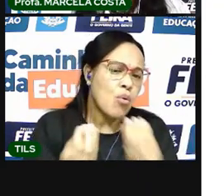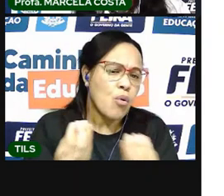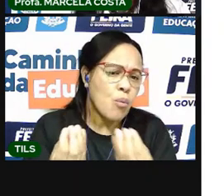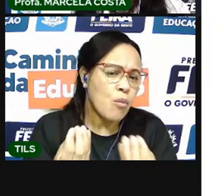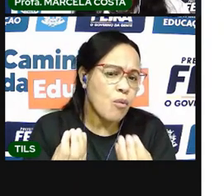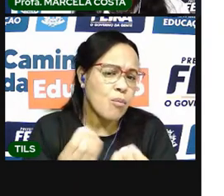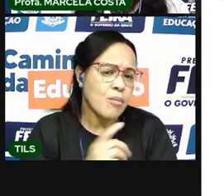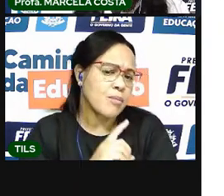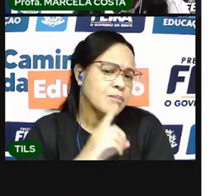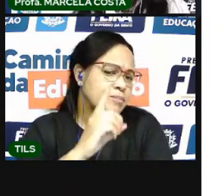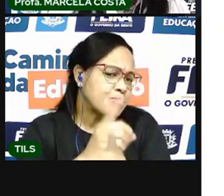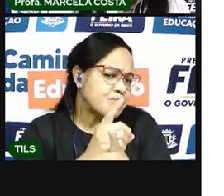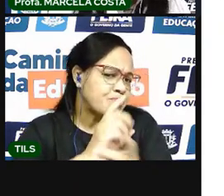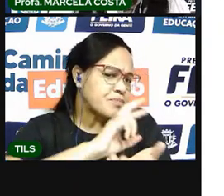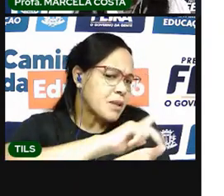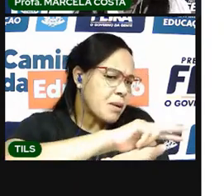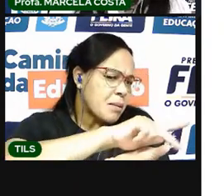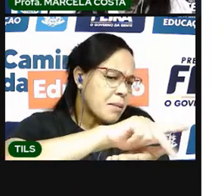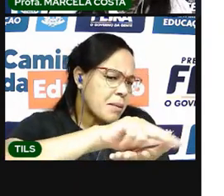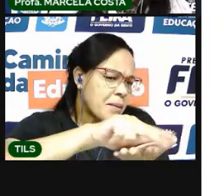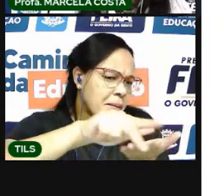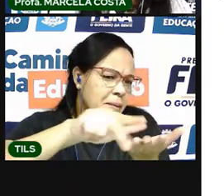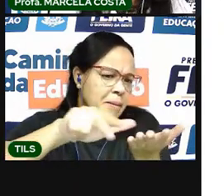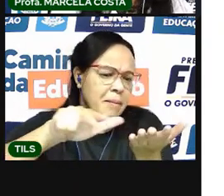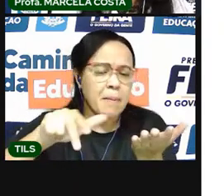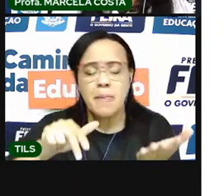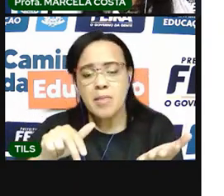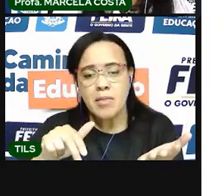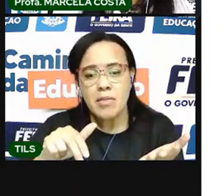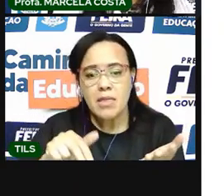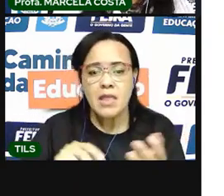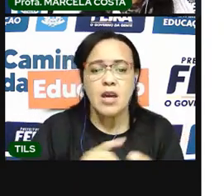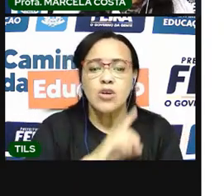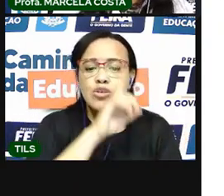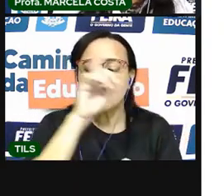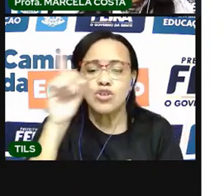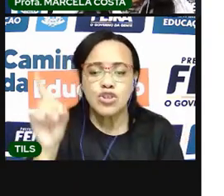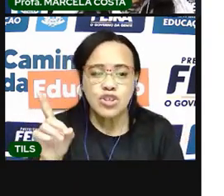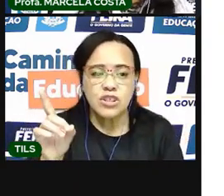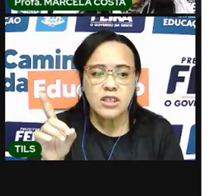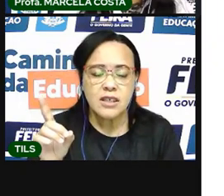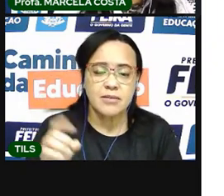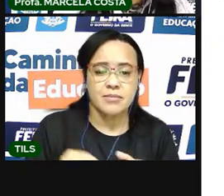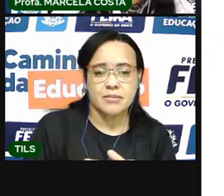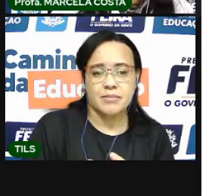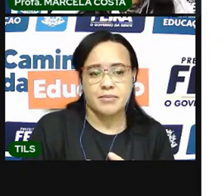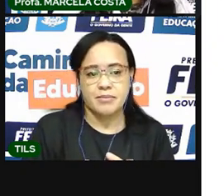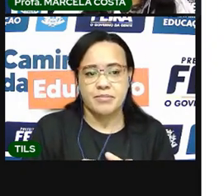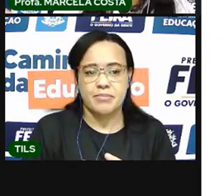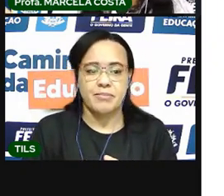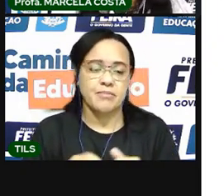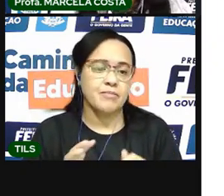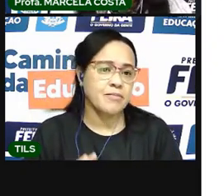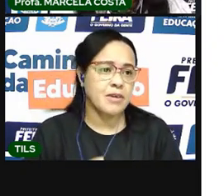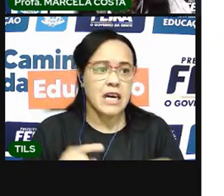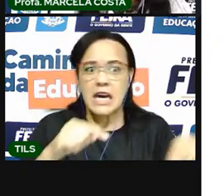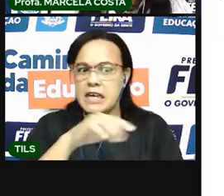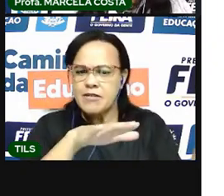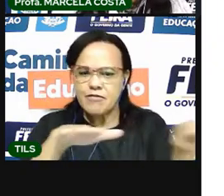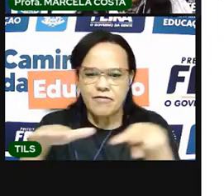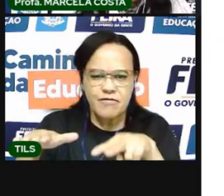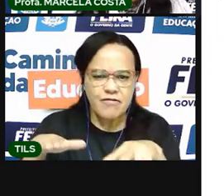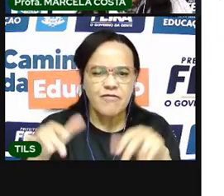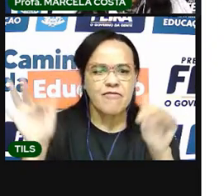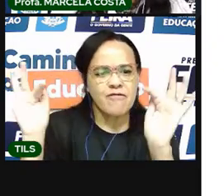encontrar ali no calendário, qual vai ser o dia que vai ter um final de semana,